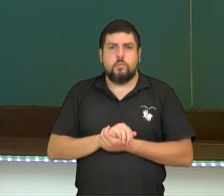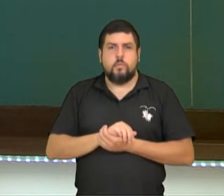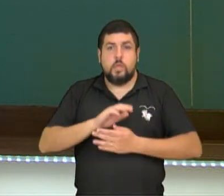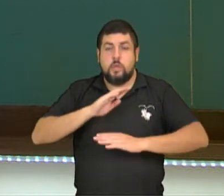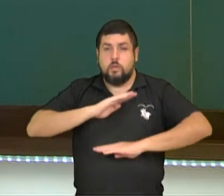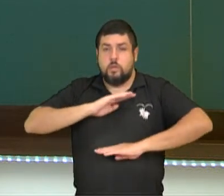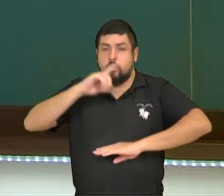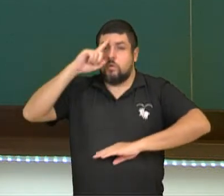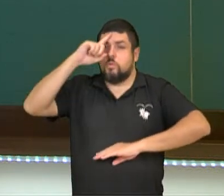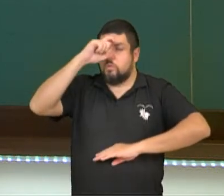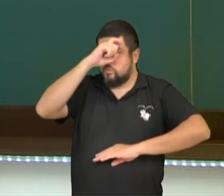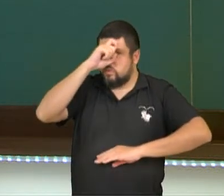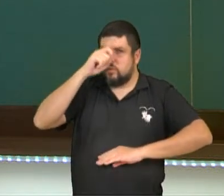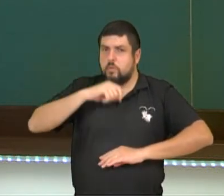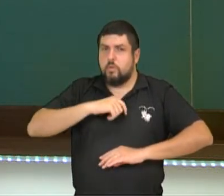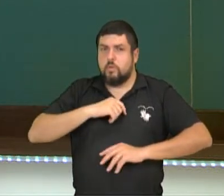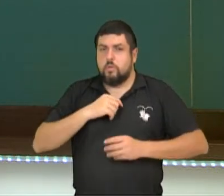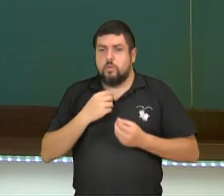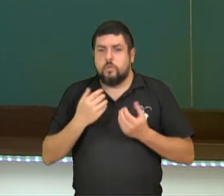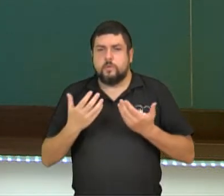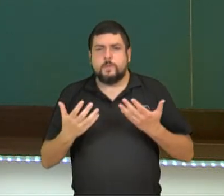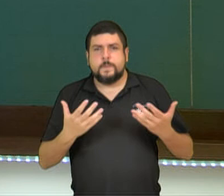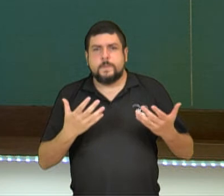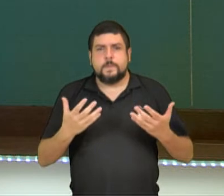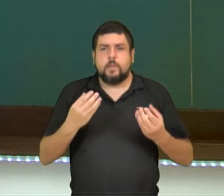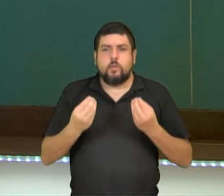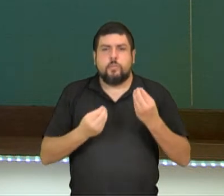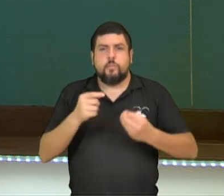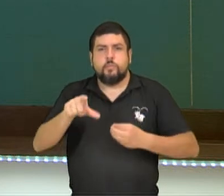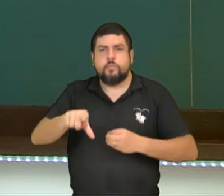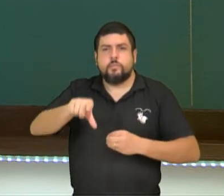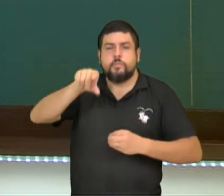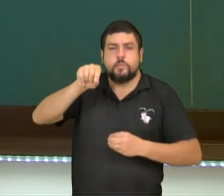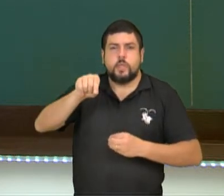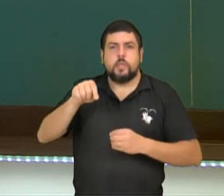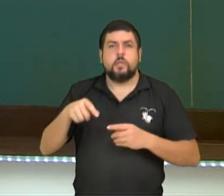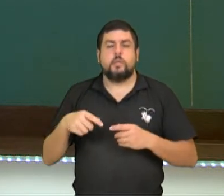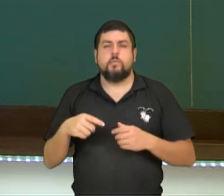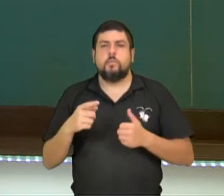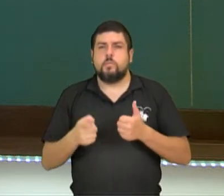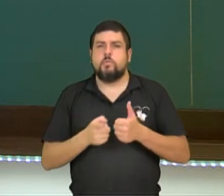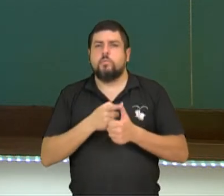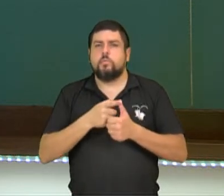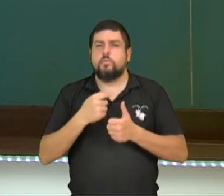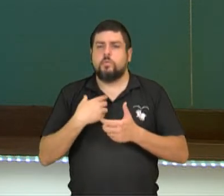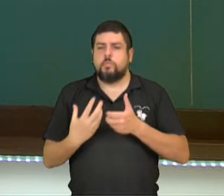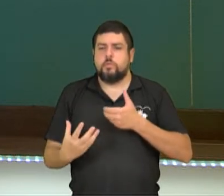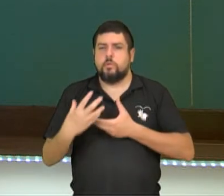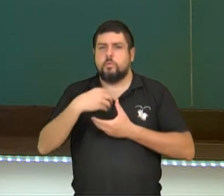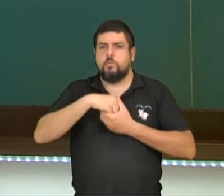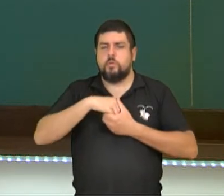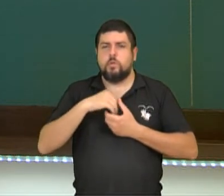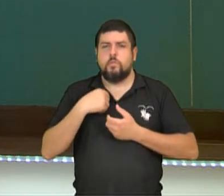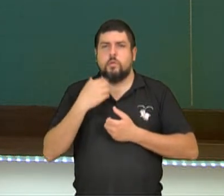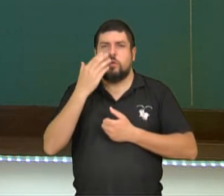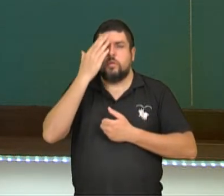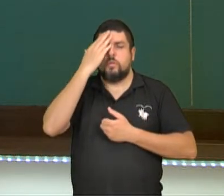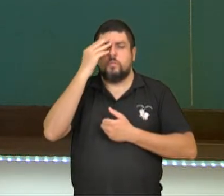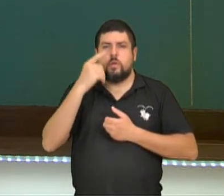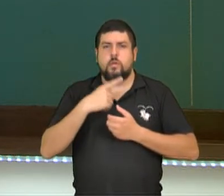decidir como agir para resolver um determinado problema moral, eu tenho uma noção